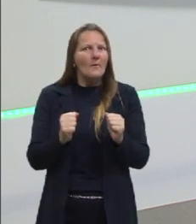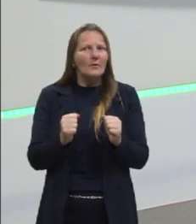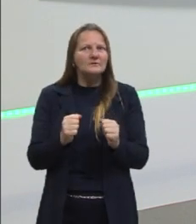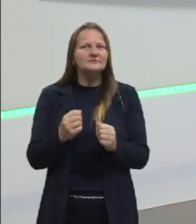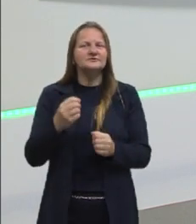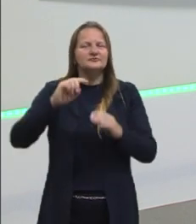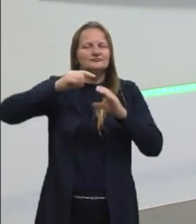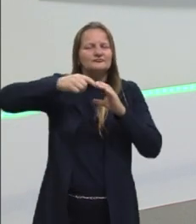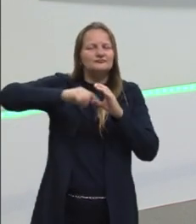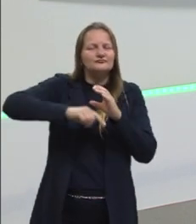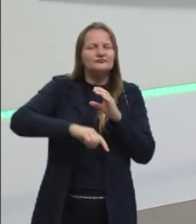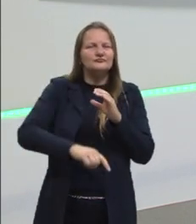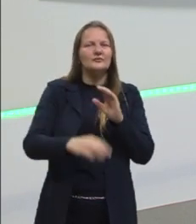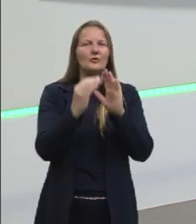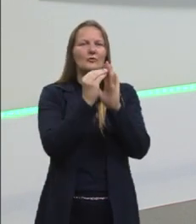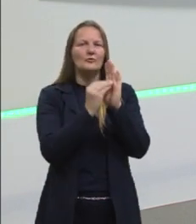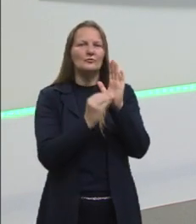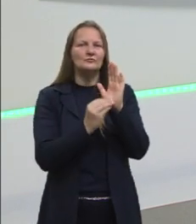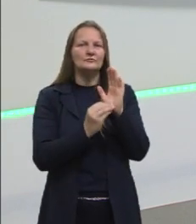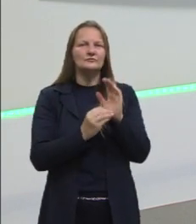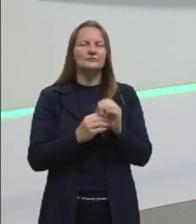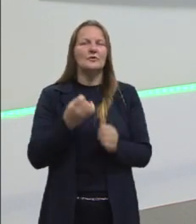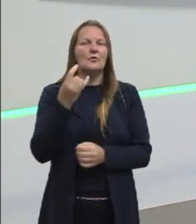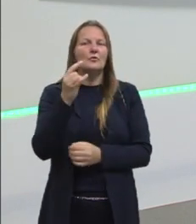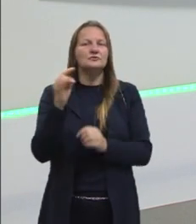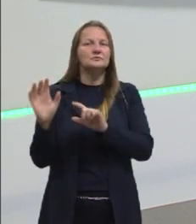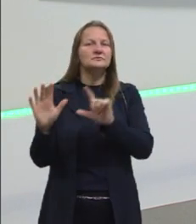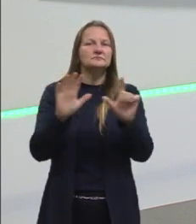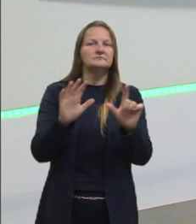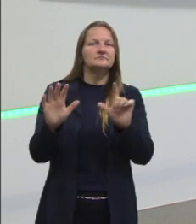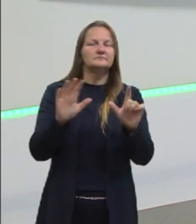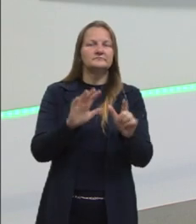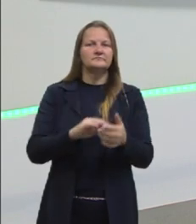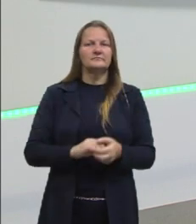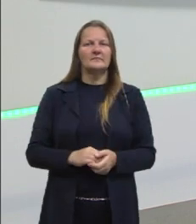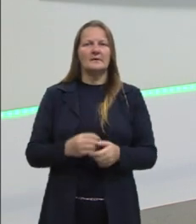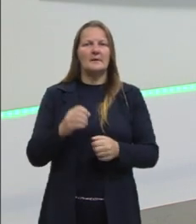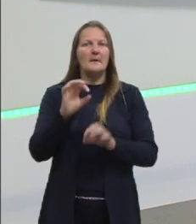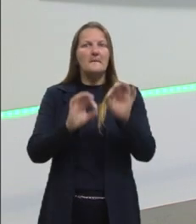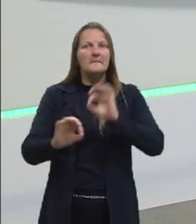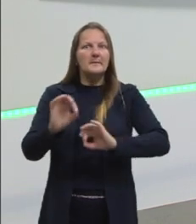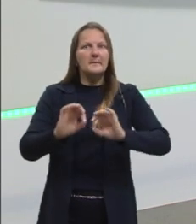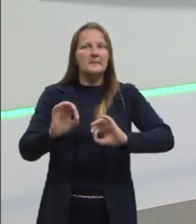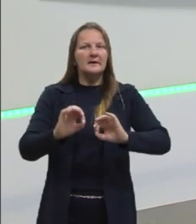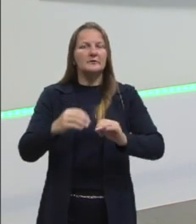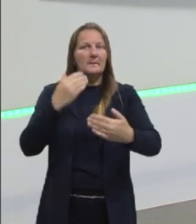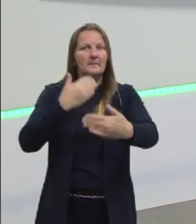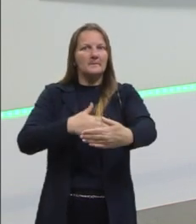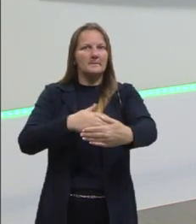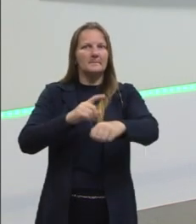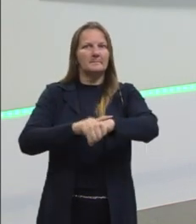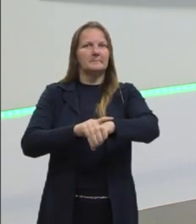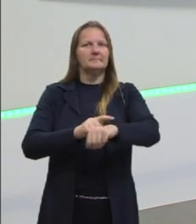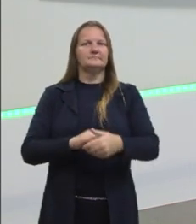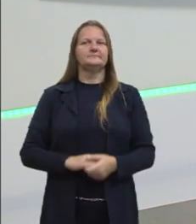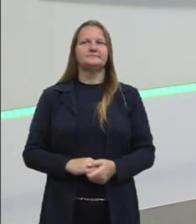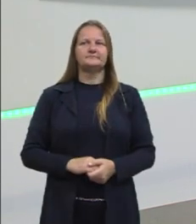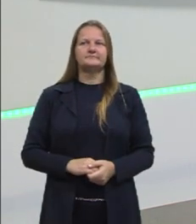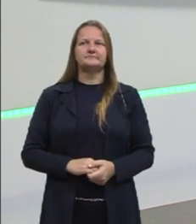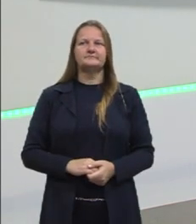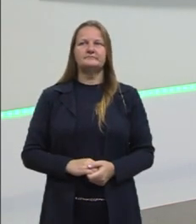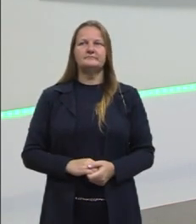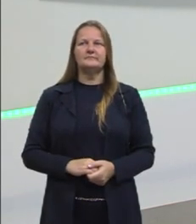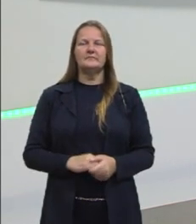aprofundada no conteúdo agora nessas últimas semanas e estar preparado para a prova. Então vamos lá.